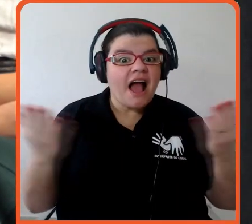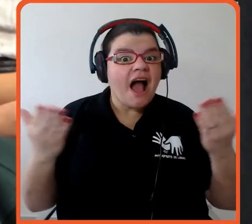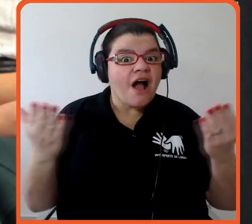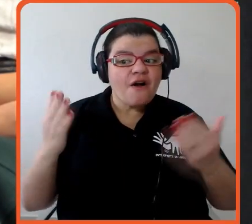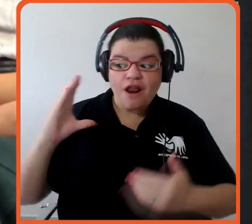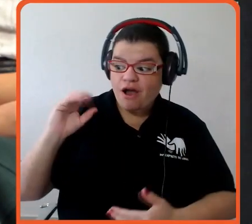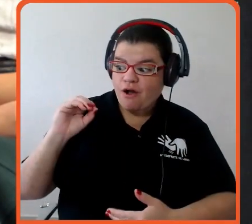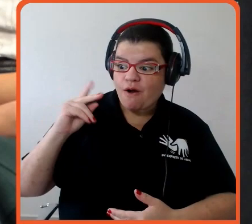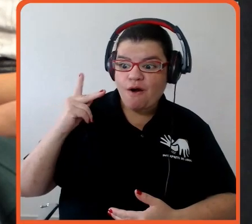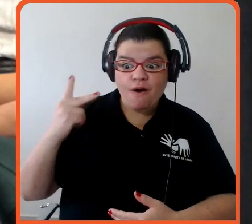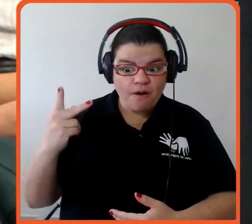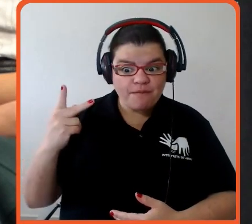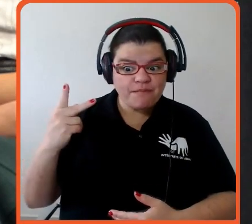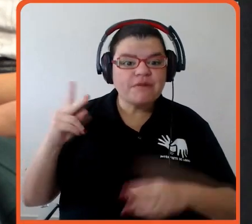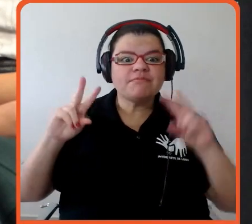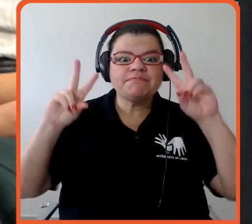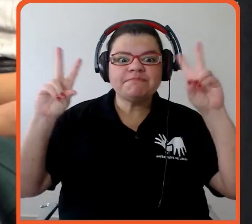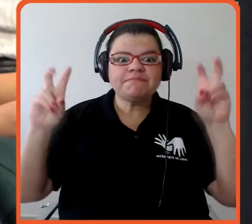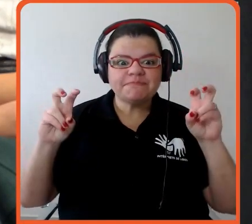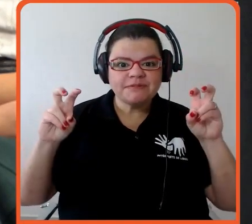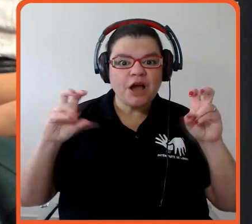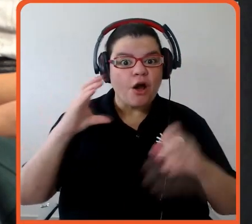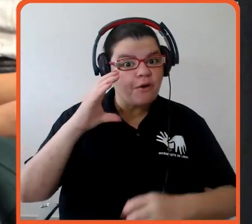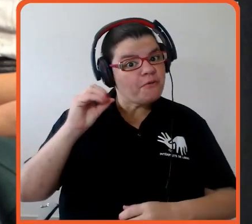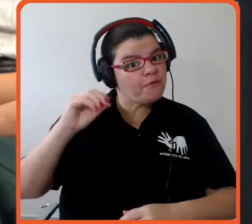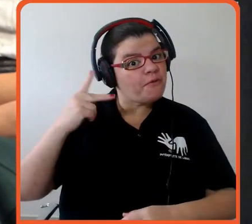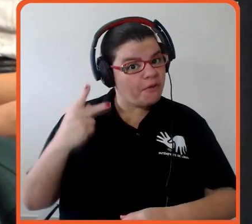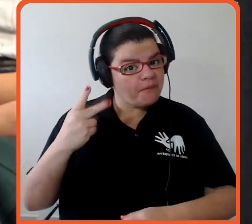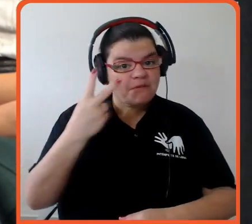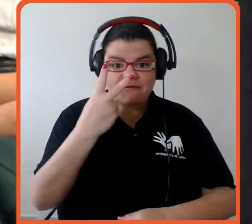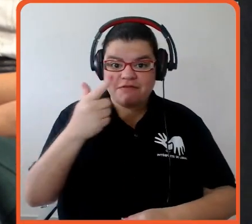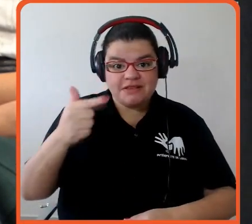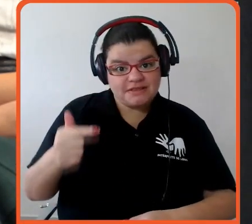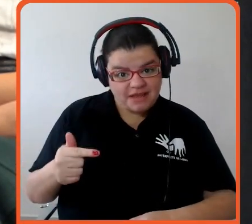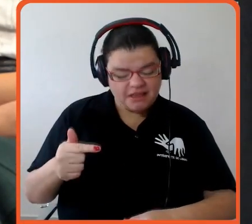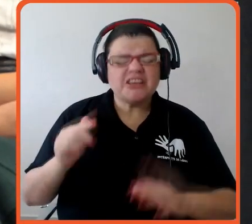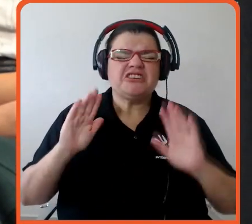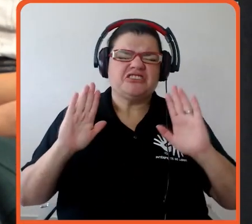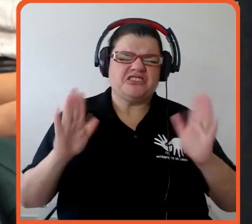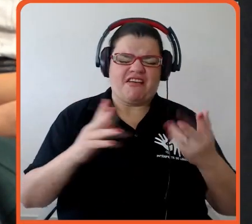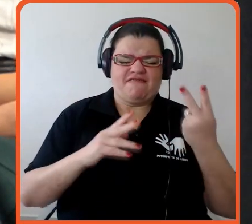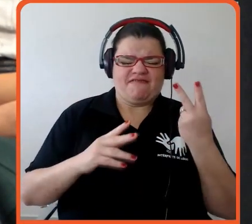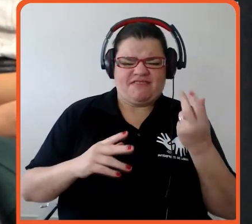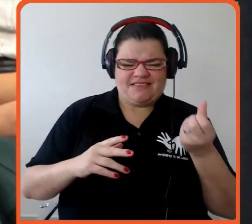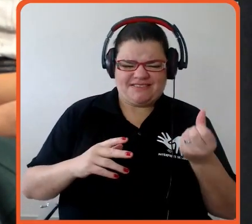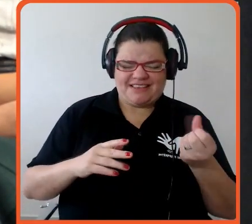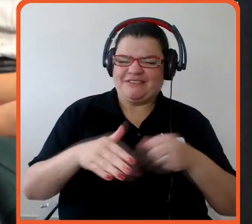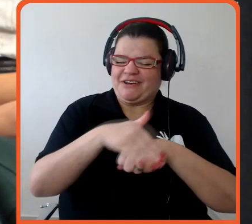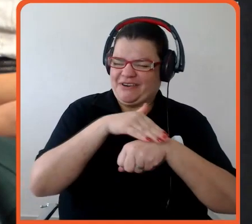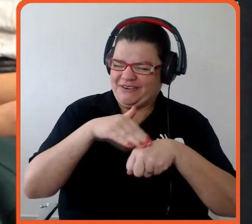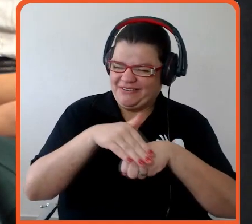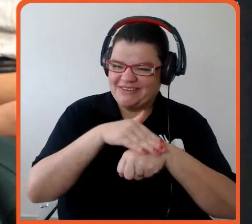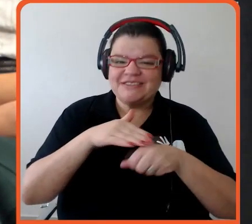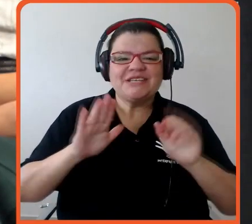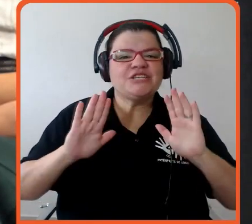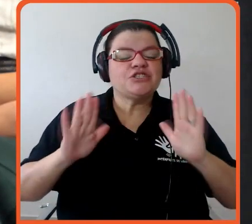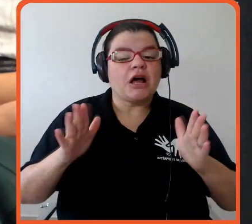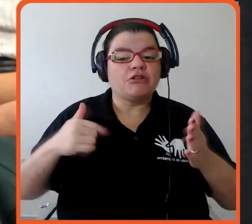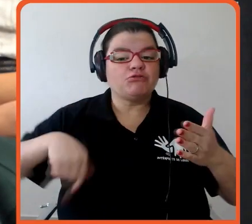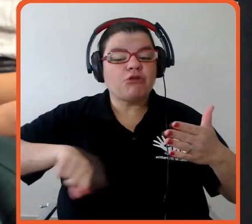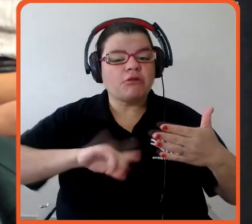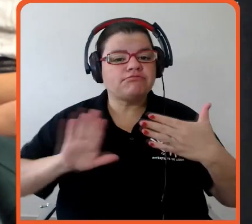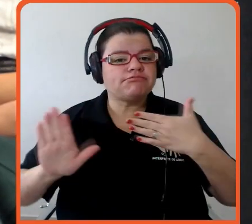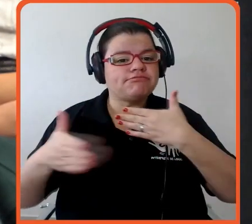falar de COPE 27, COPE 26 já falou muito, brincadeira, a gente vai fazer o fechamento COPE